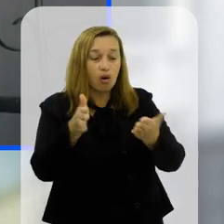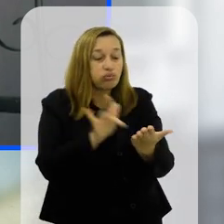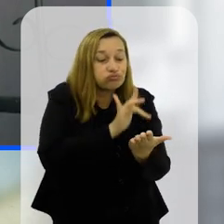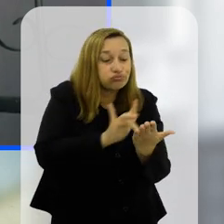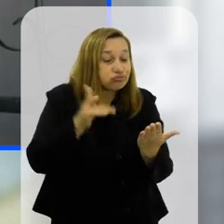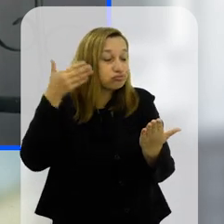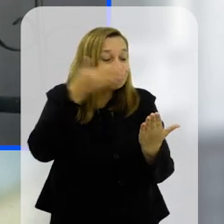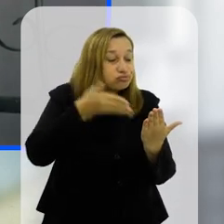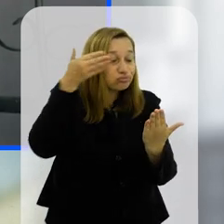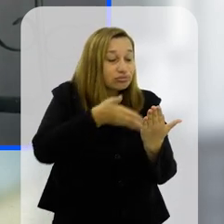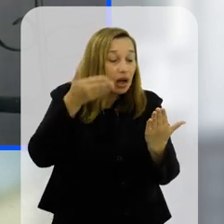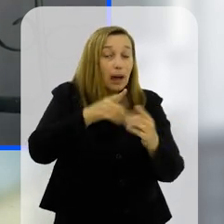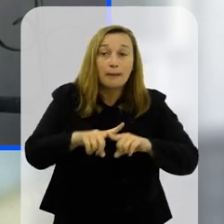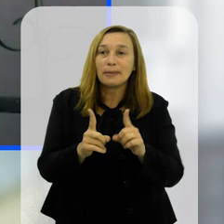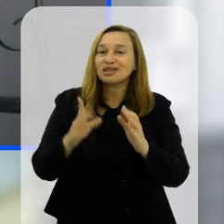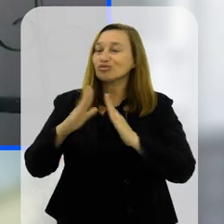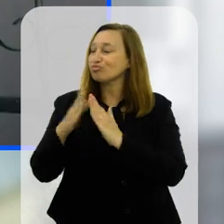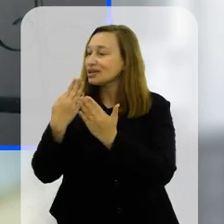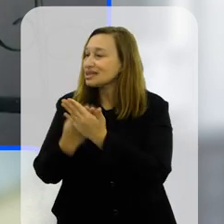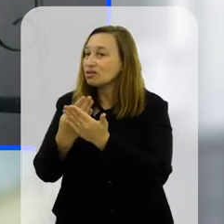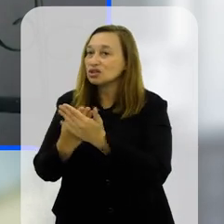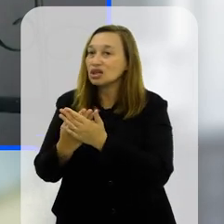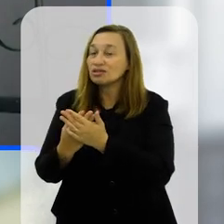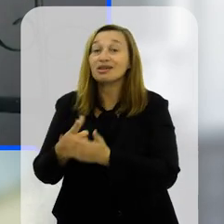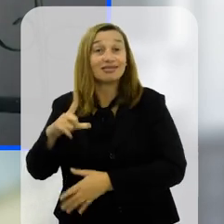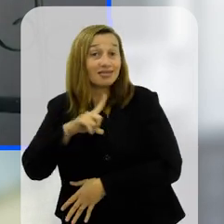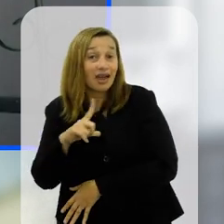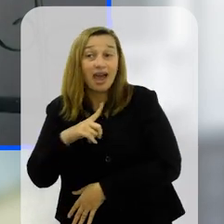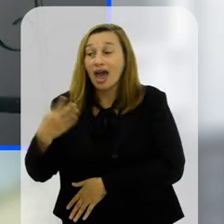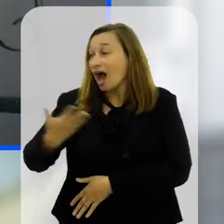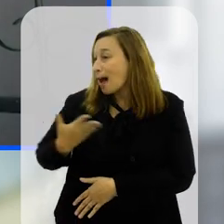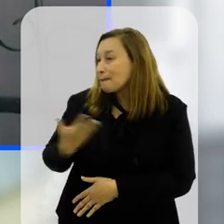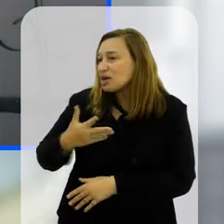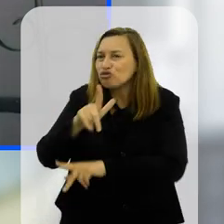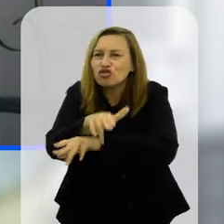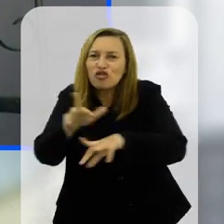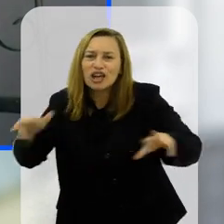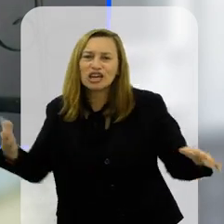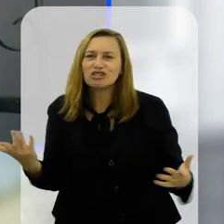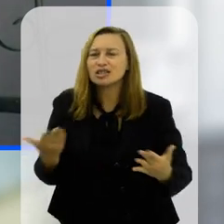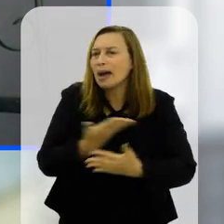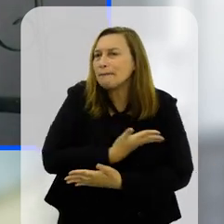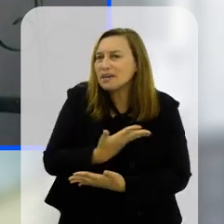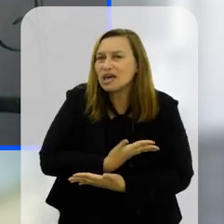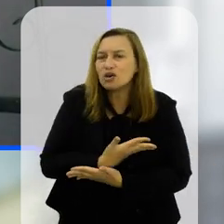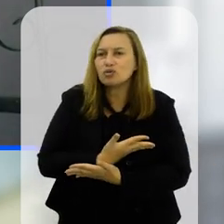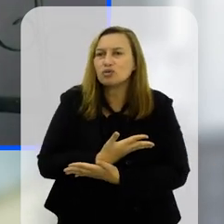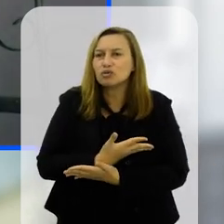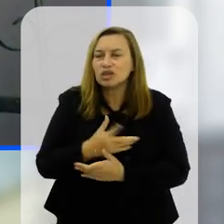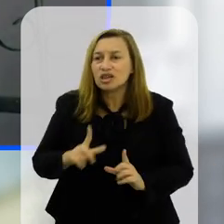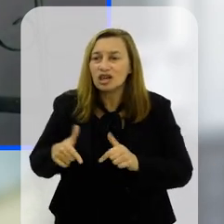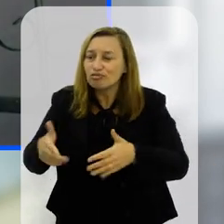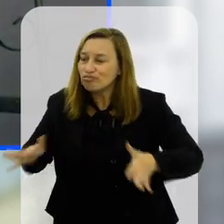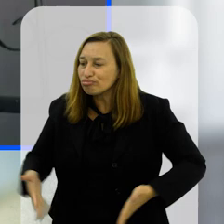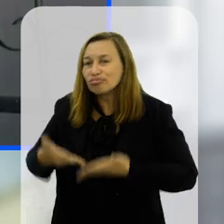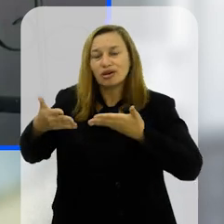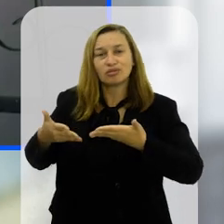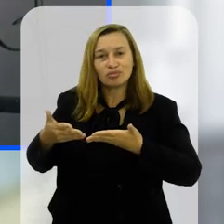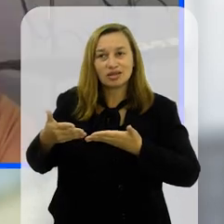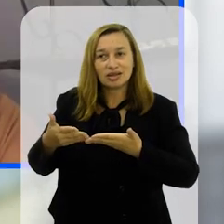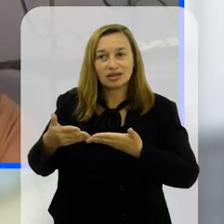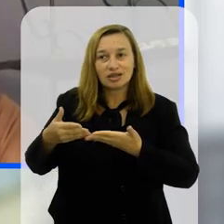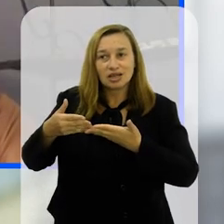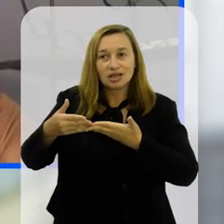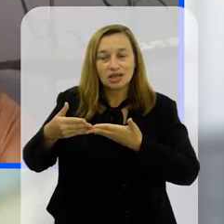fica ali agora, quando tá em fala de aula você tem os colegas diferentes pessoas diferentes maneiras de lidar estimula a